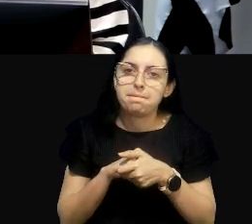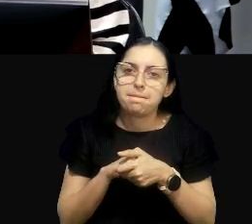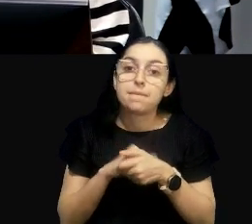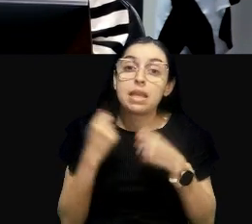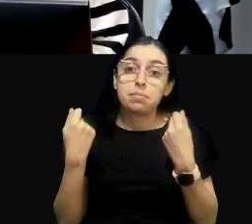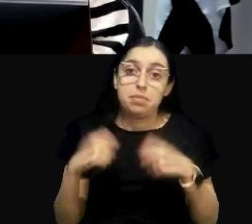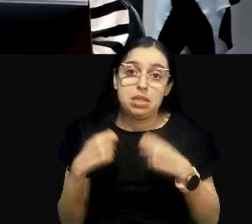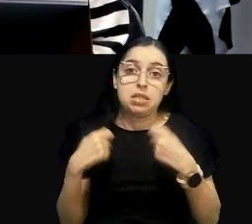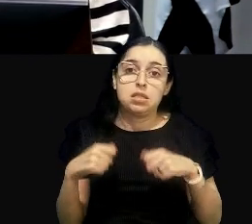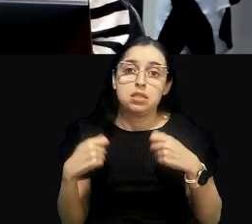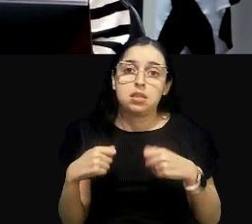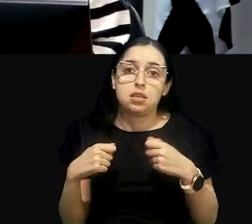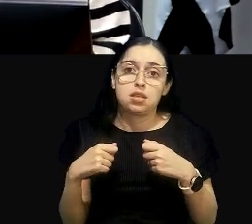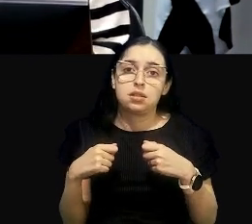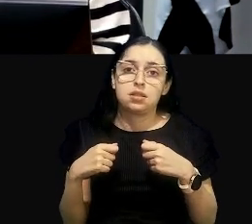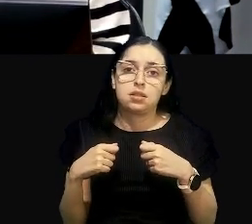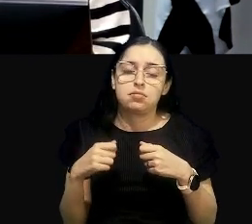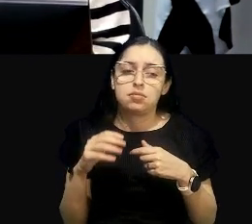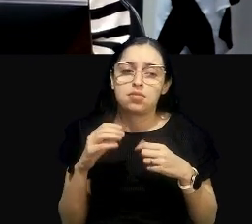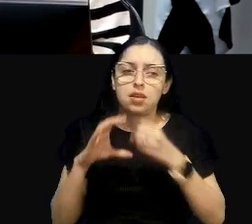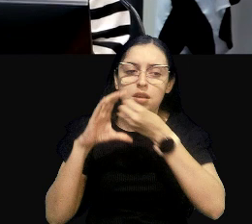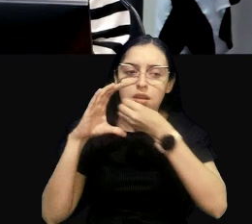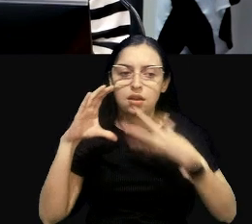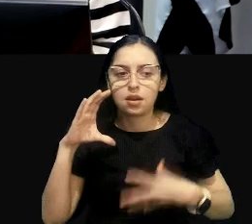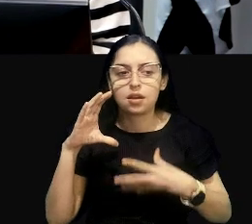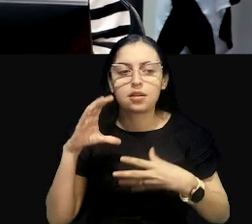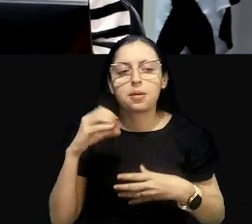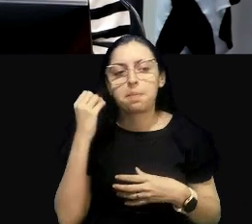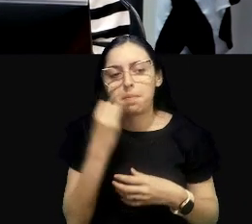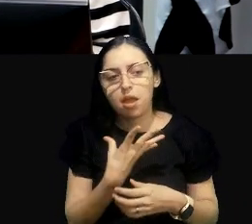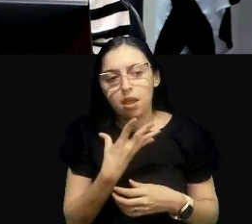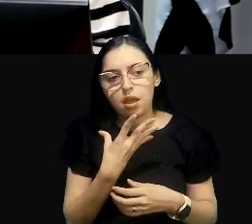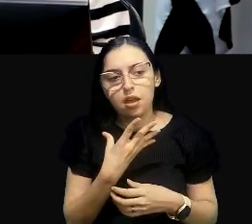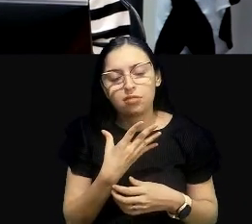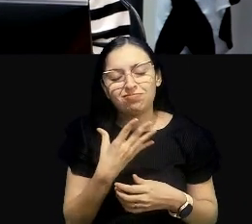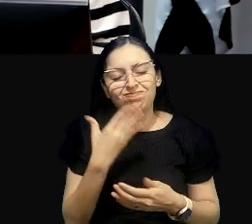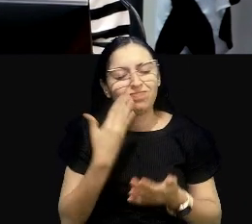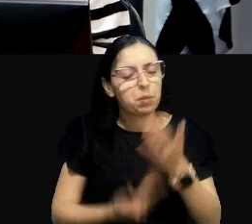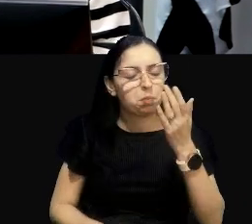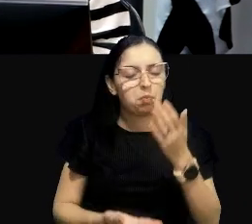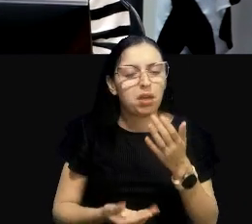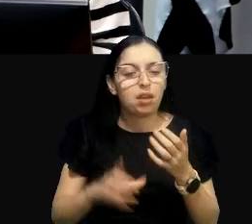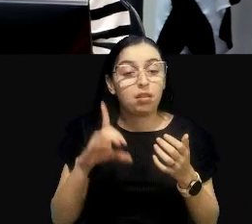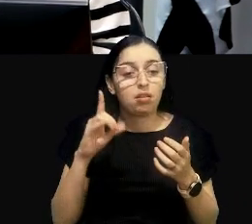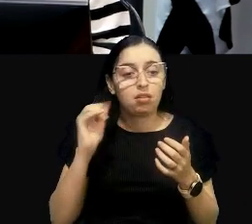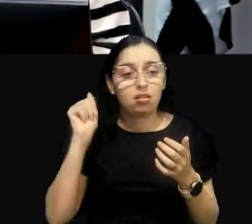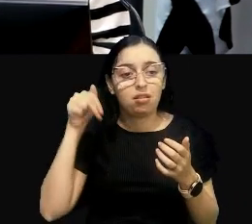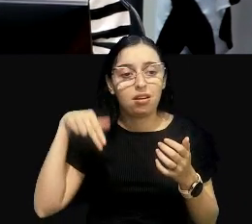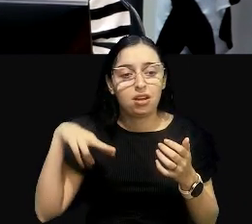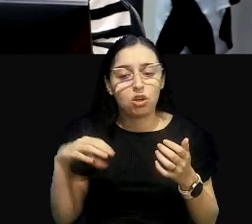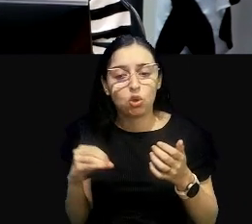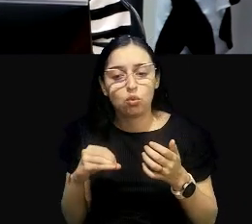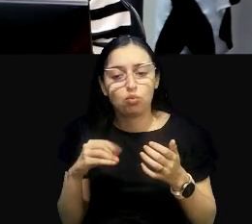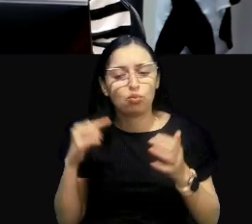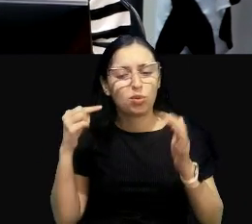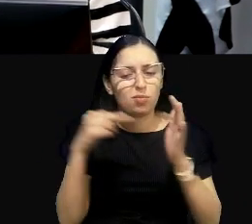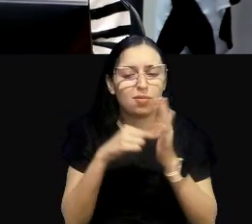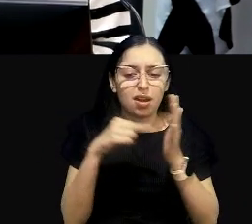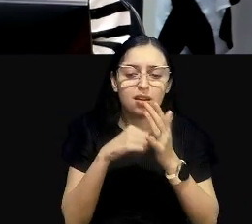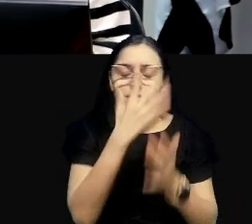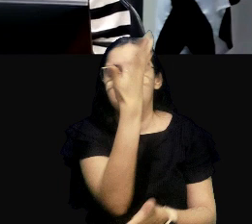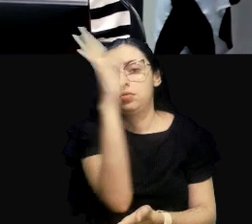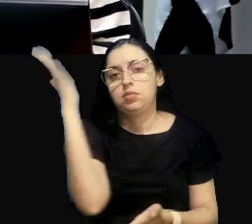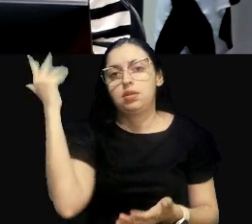precisa caracterizar bem esse dano através dos impactos ambientais ali.